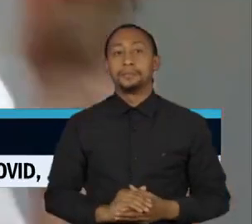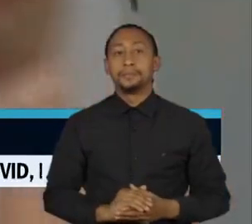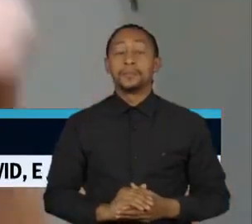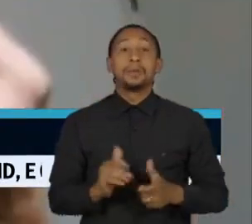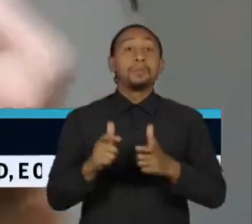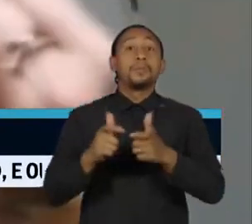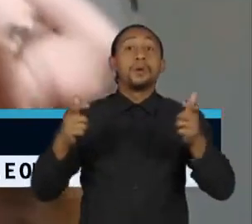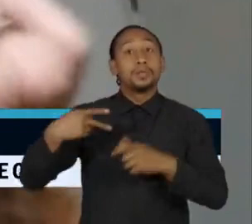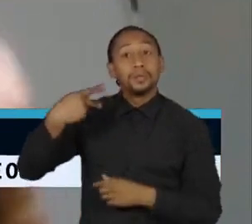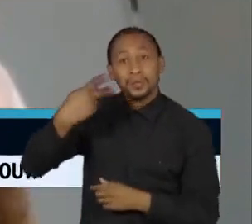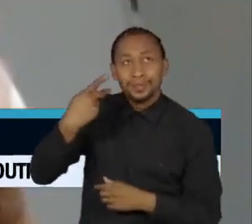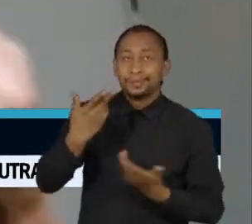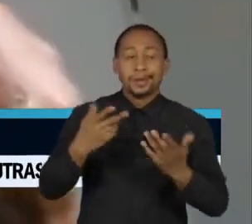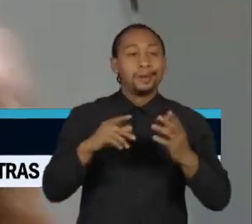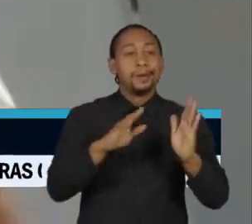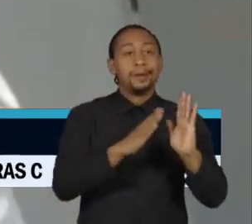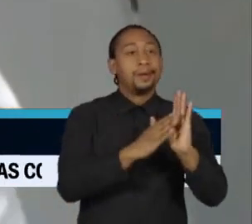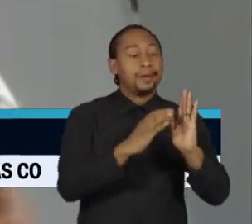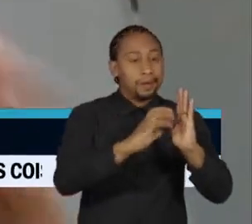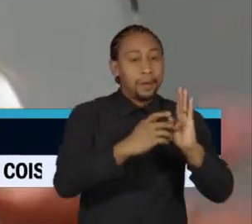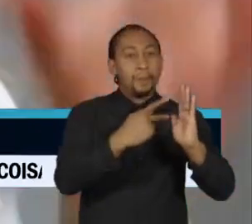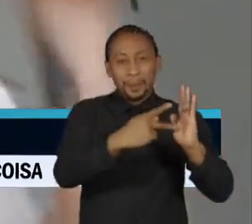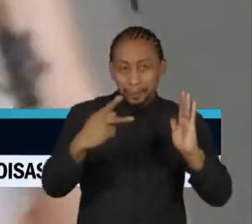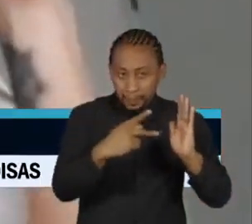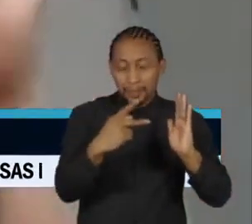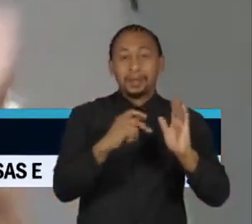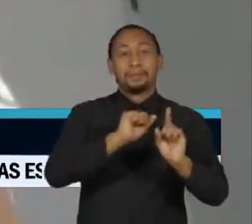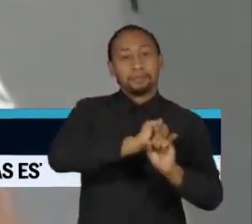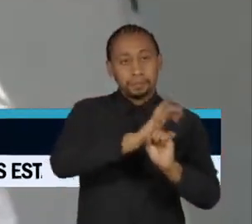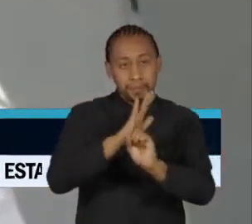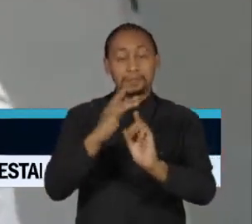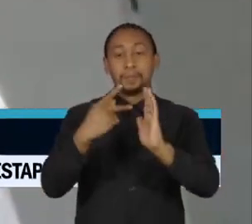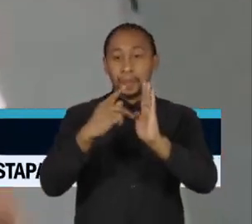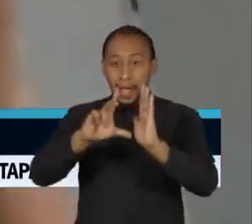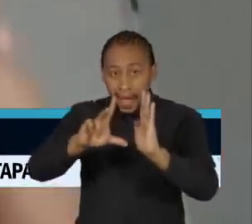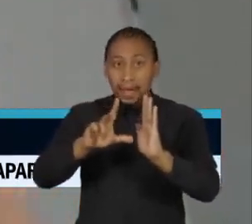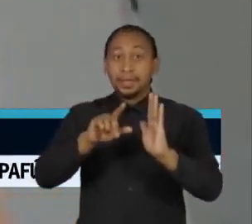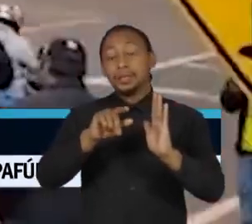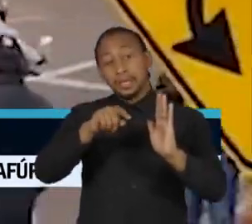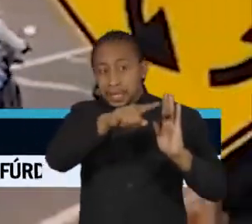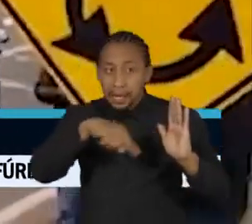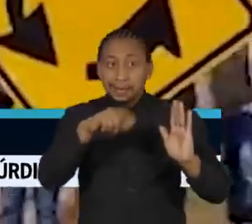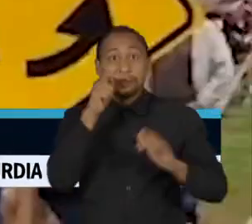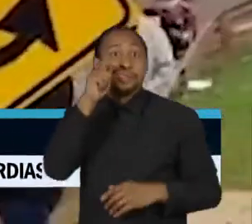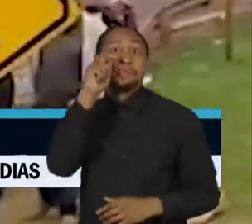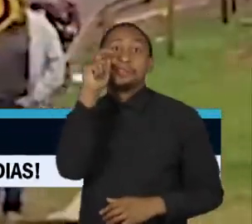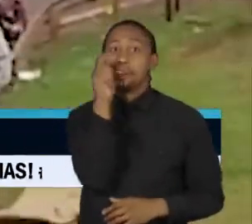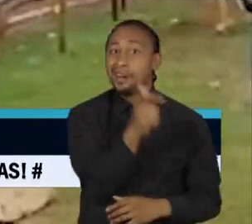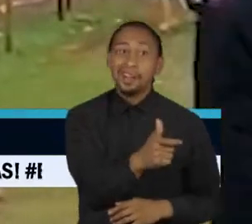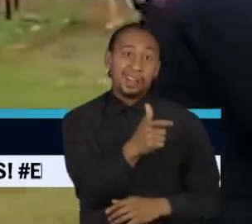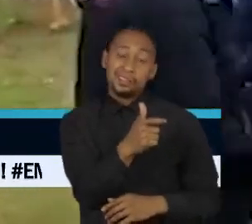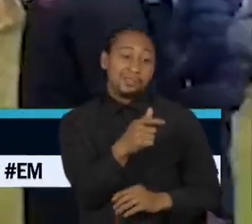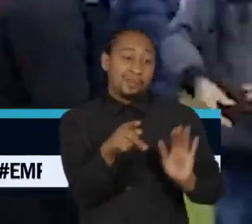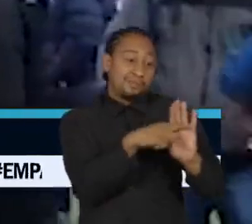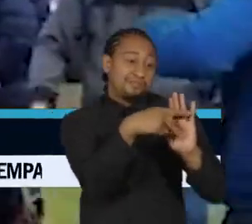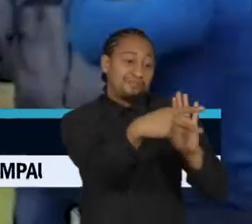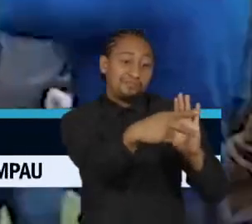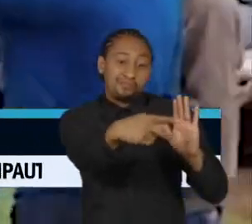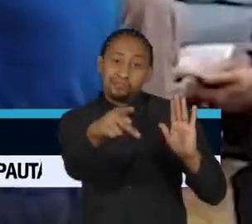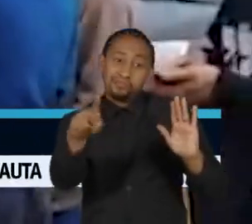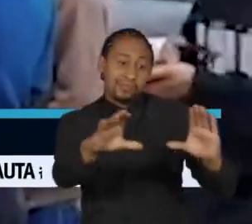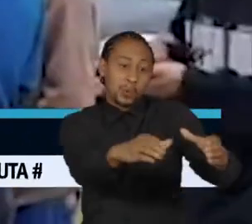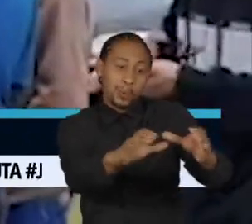maioria, PP, PL, republicanos, que estão interessados na sua própria agenda. E menos